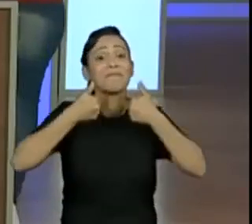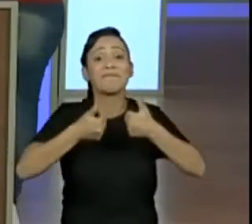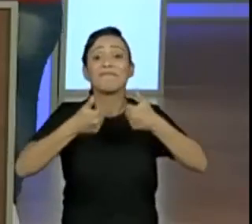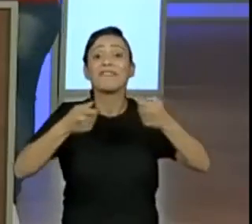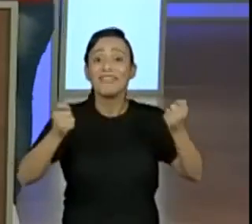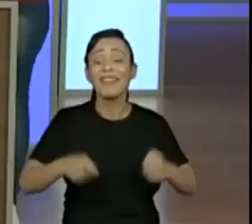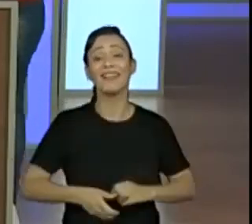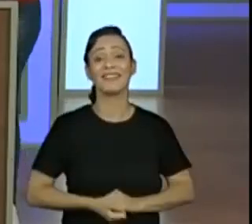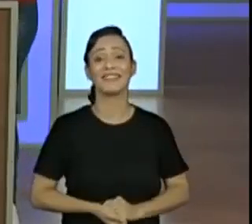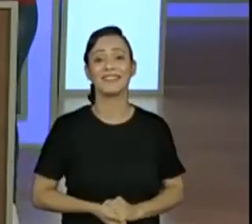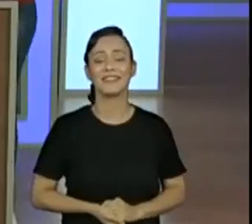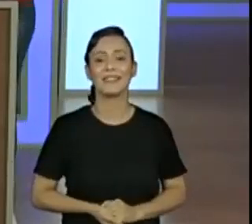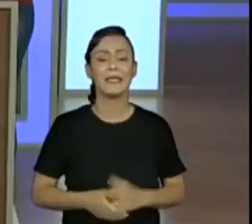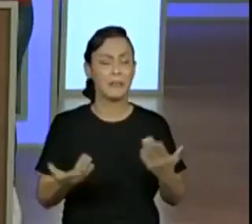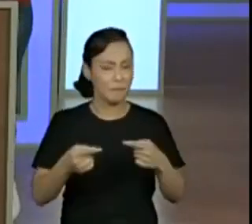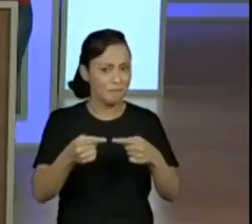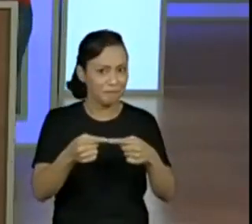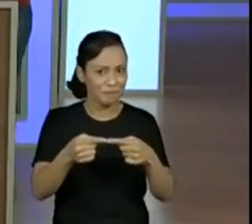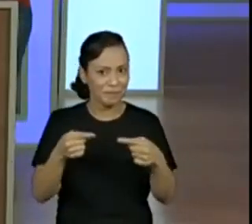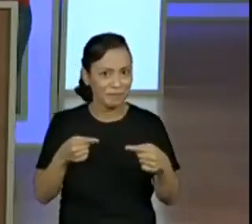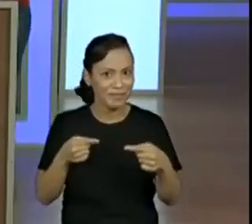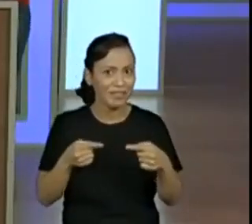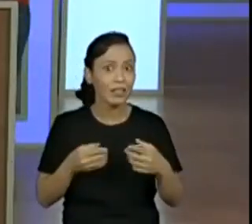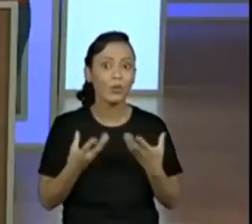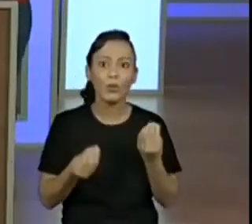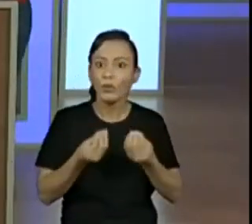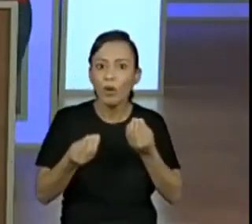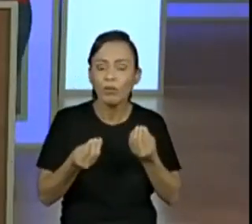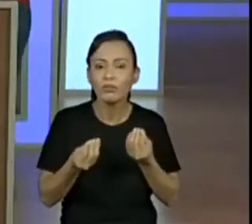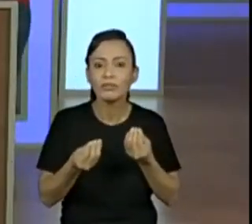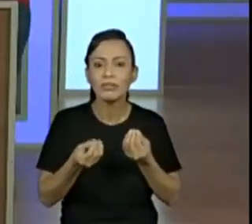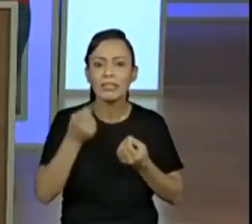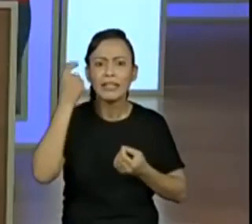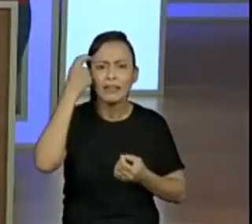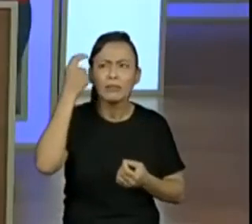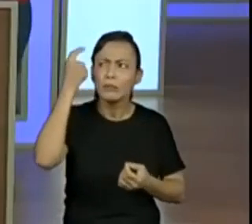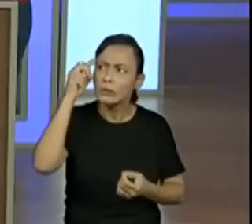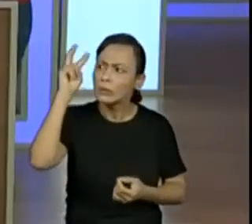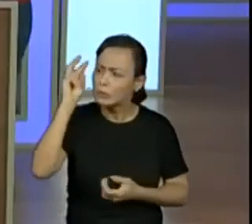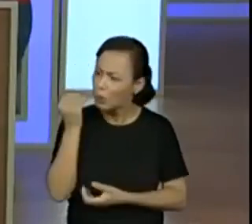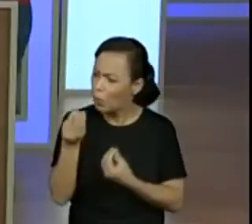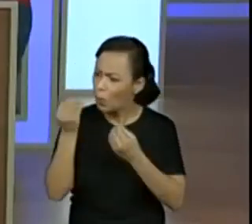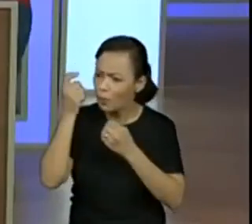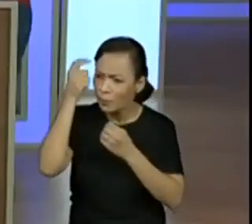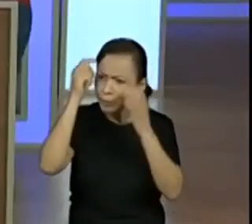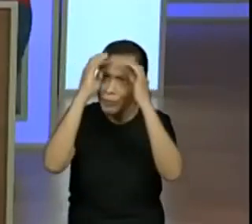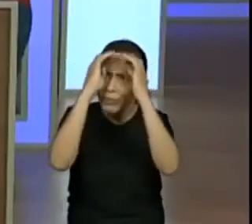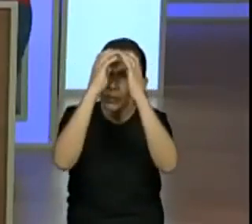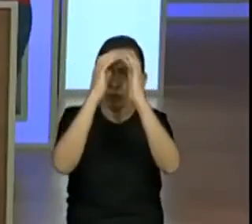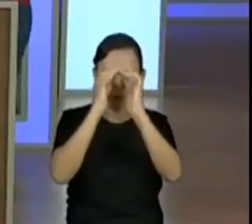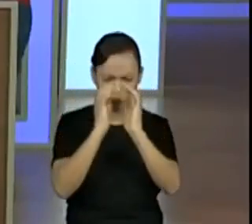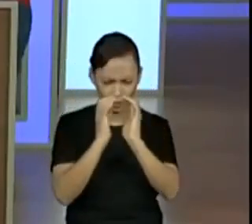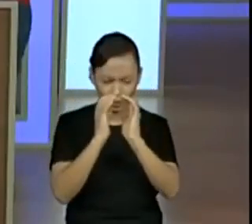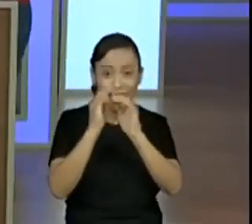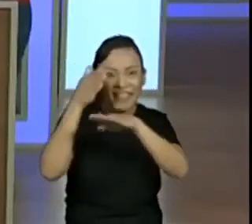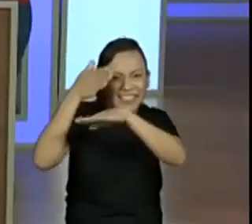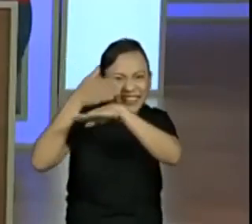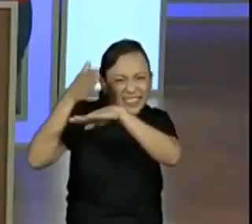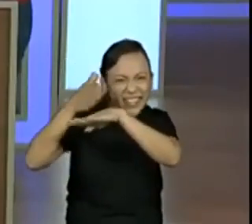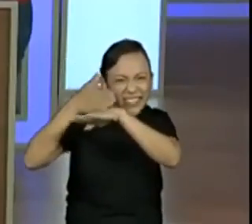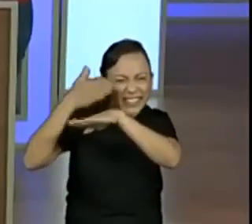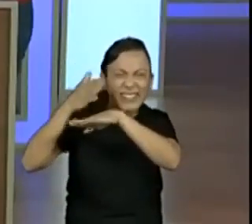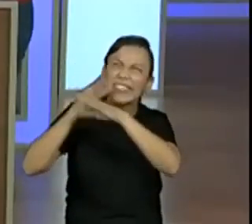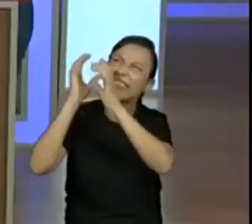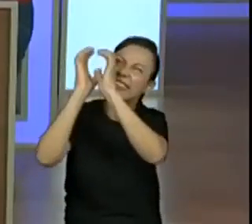a gente brincou bastante essa semana, criançada, de colocar uma parte aí na cabeça mesmo, pra começar a ir treinando essa coisa de também